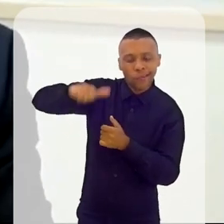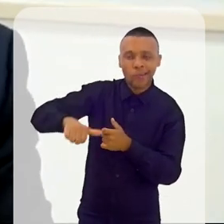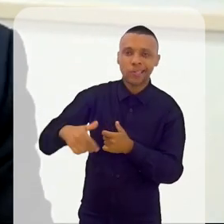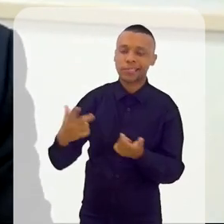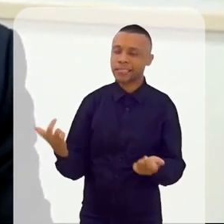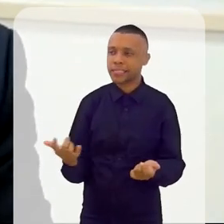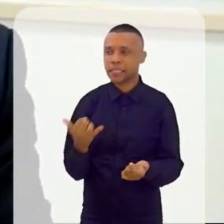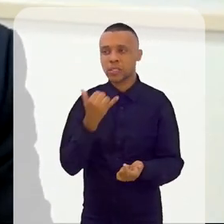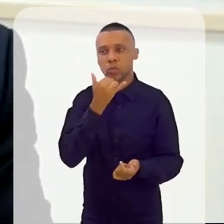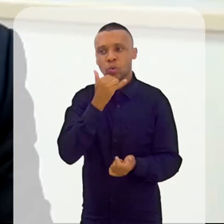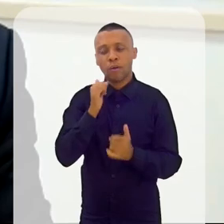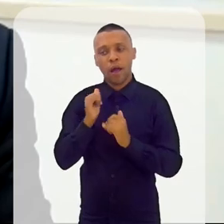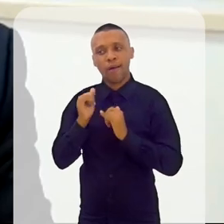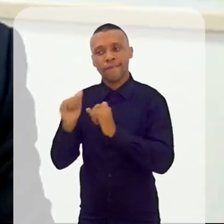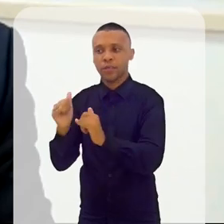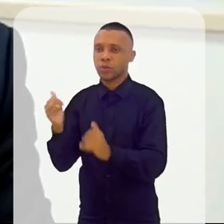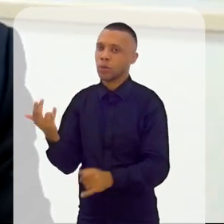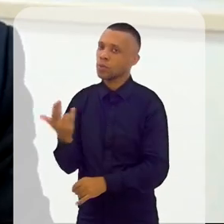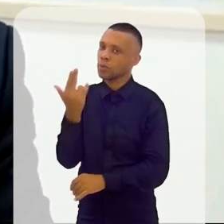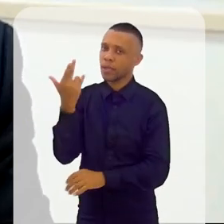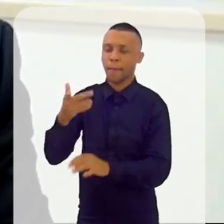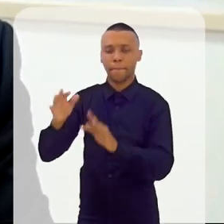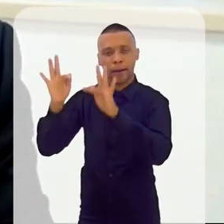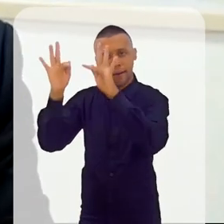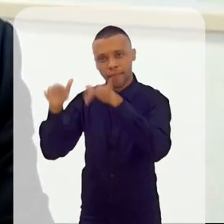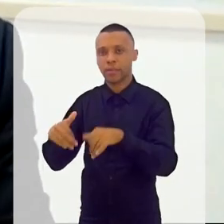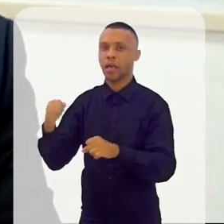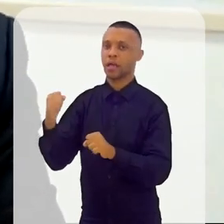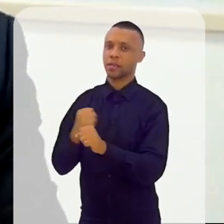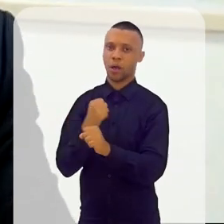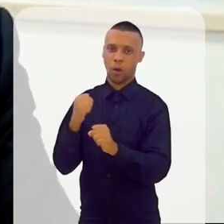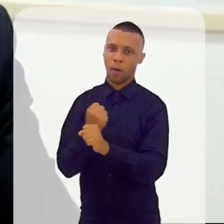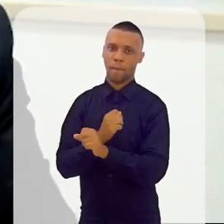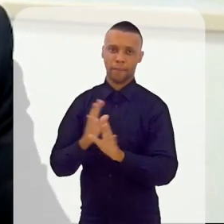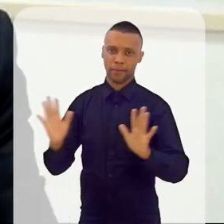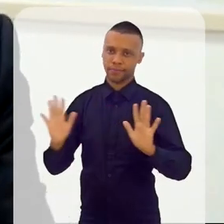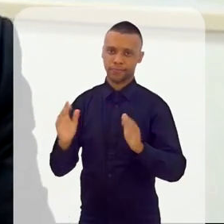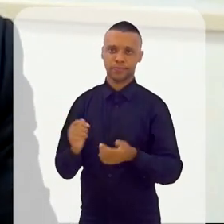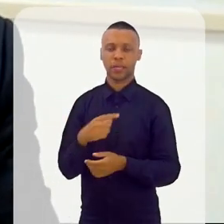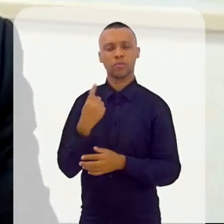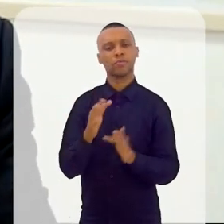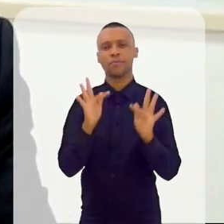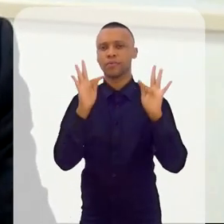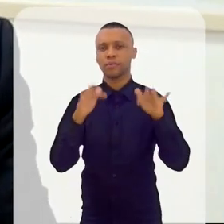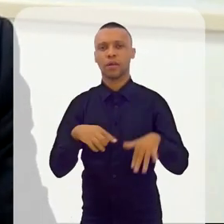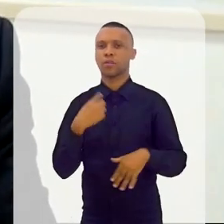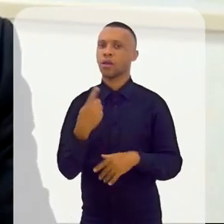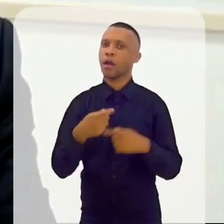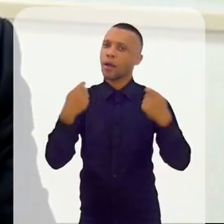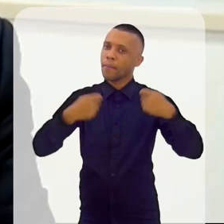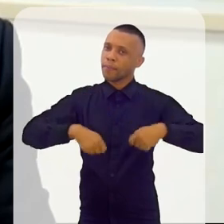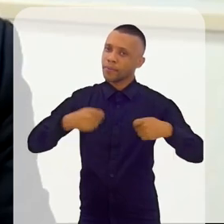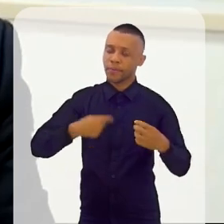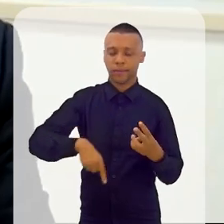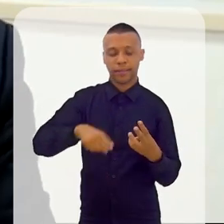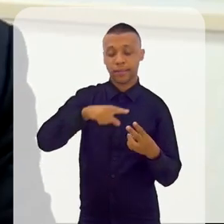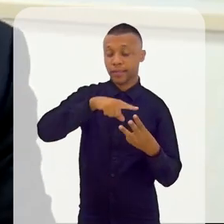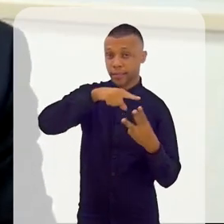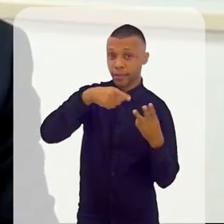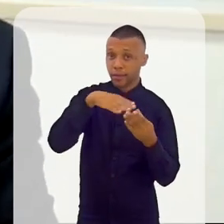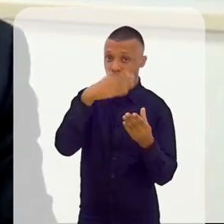tinha condição de concluir a obra. Enfim, nós, no final, tivemos que fazer três